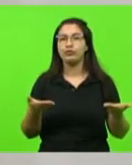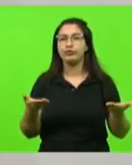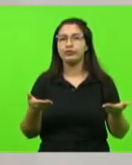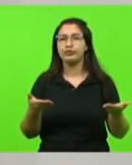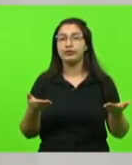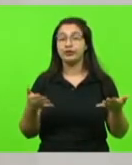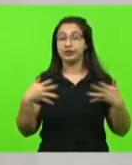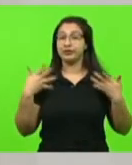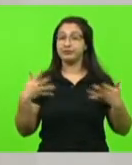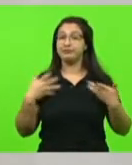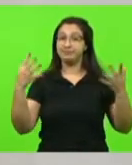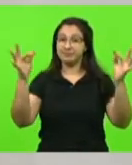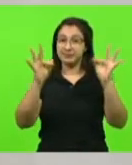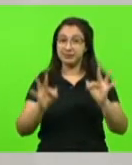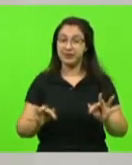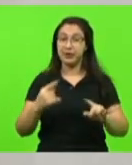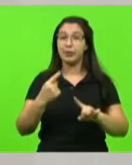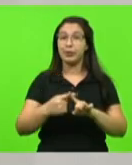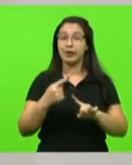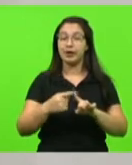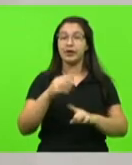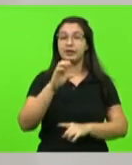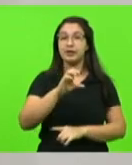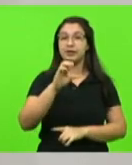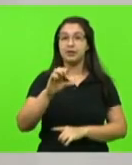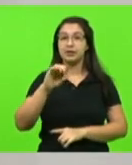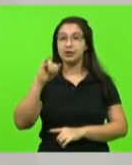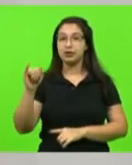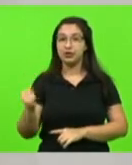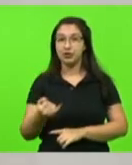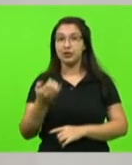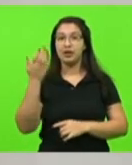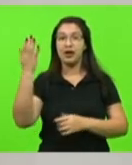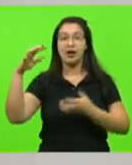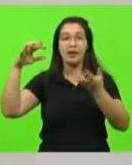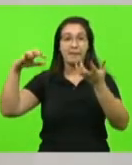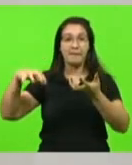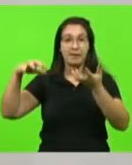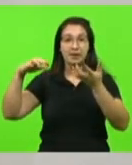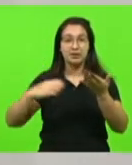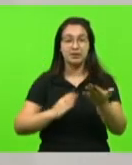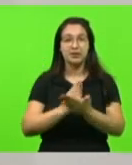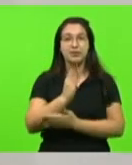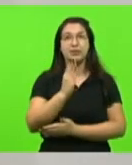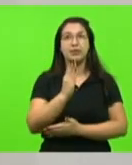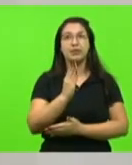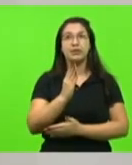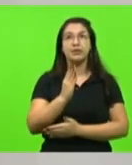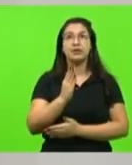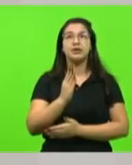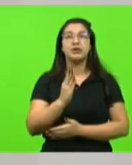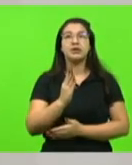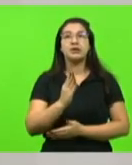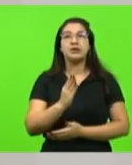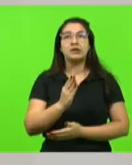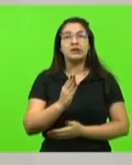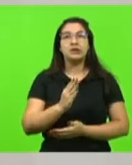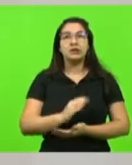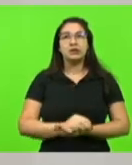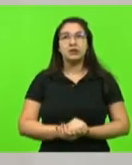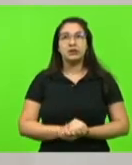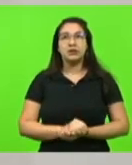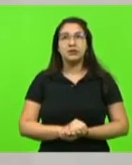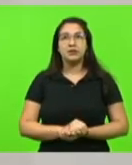feliz porque a CCJ em Brasília aprovou a recondução da